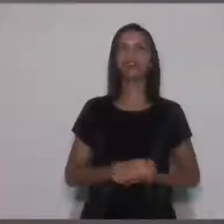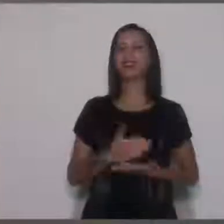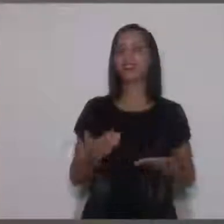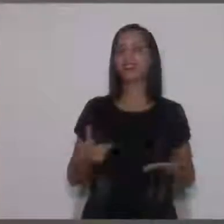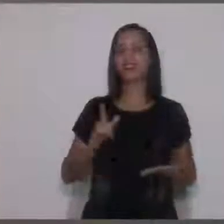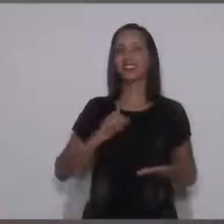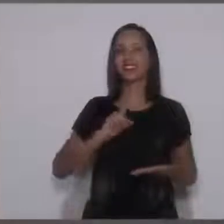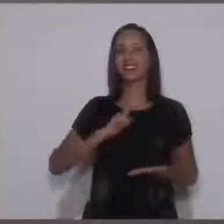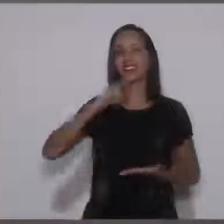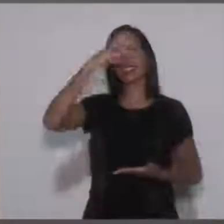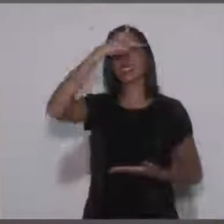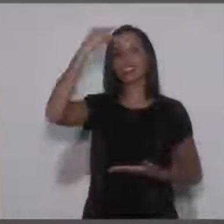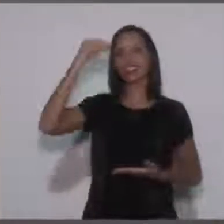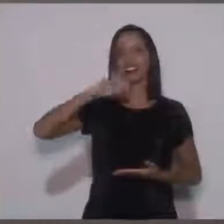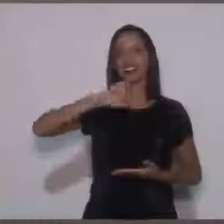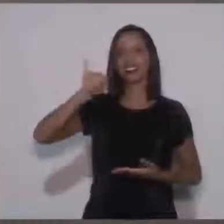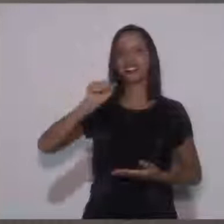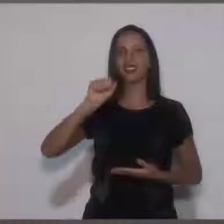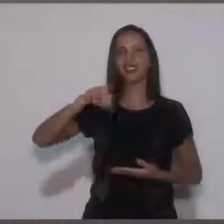já me cumpre seu papel.